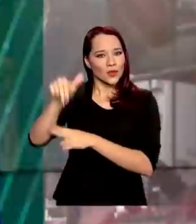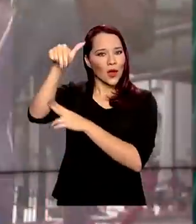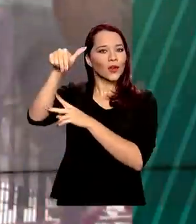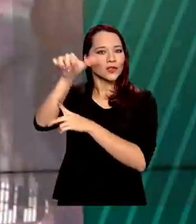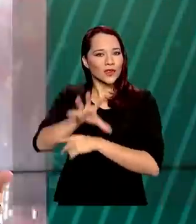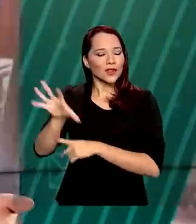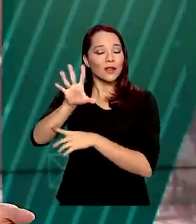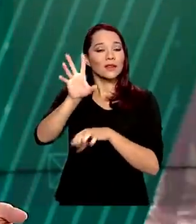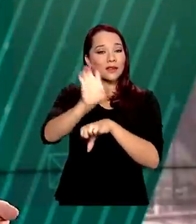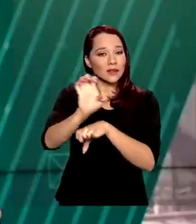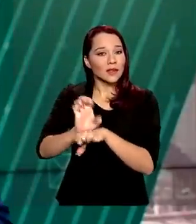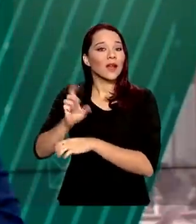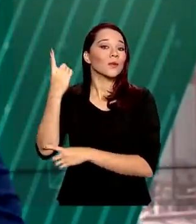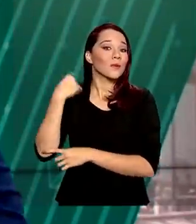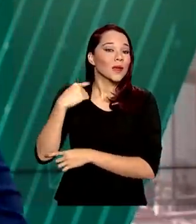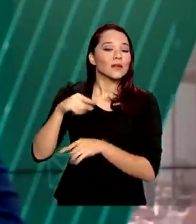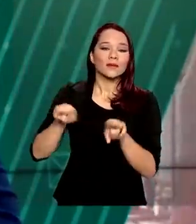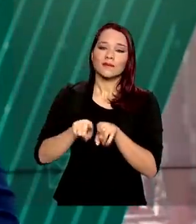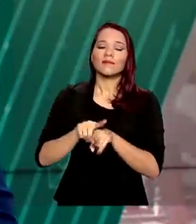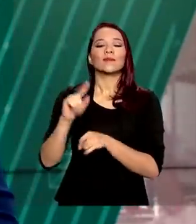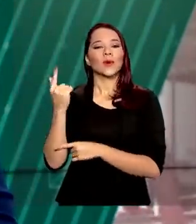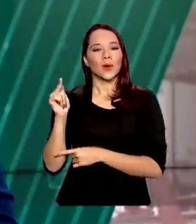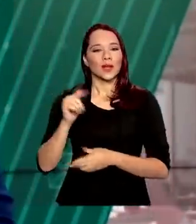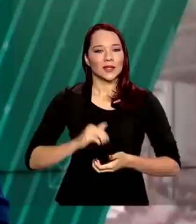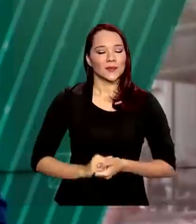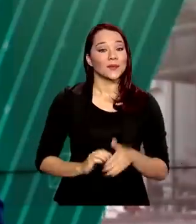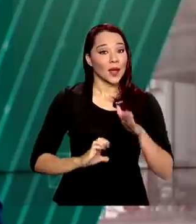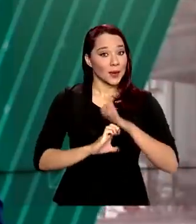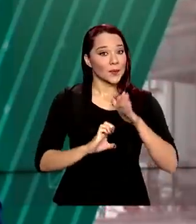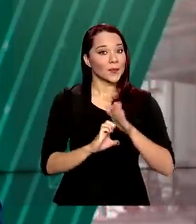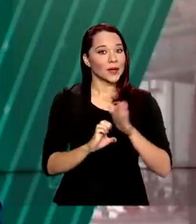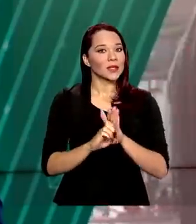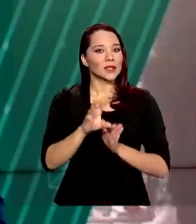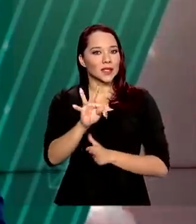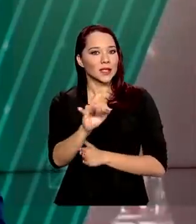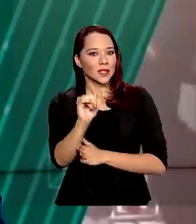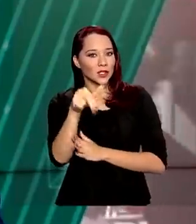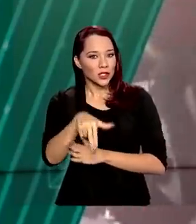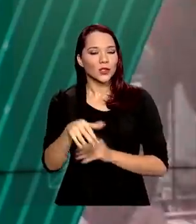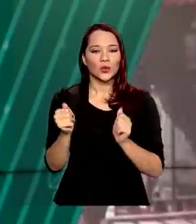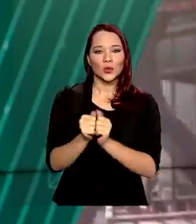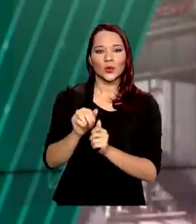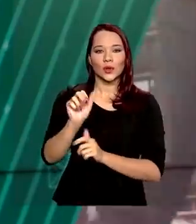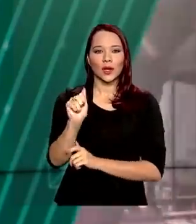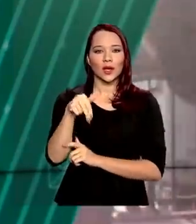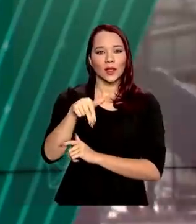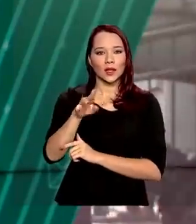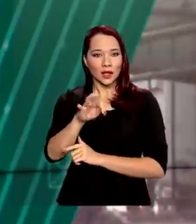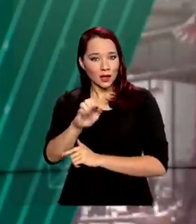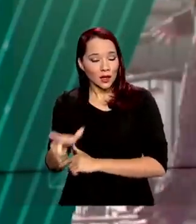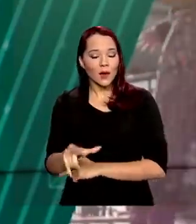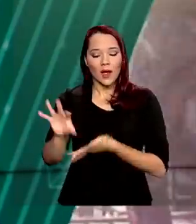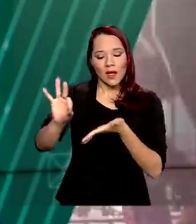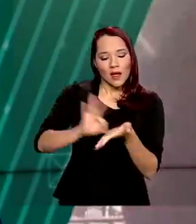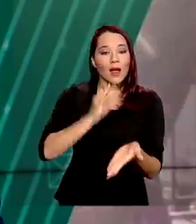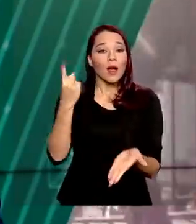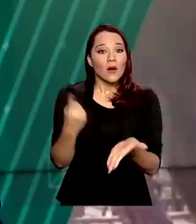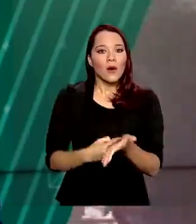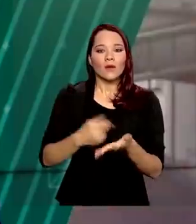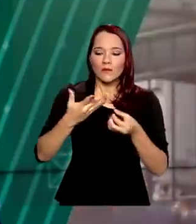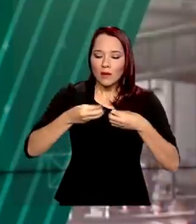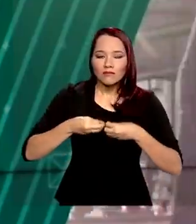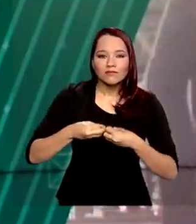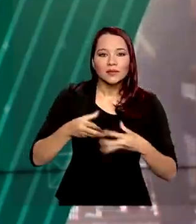além dos estados de Minas Gerais e Goiás. A empresa de telefonia TIM e a Anatel assinaram um acordo para levar banda